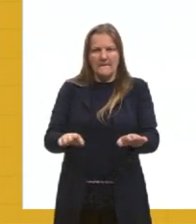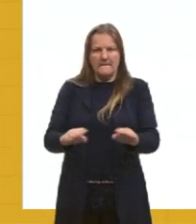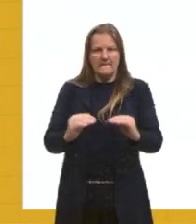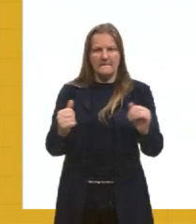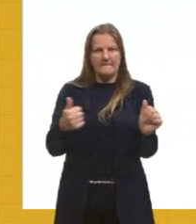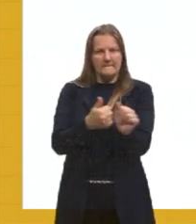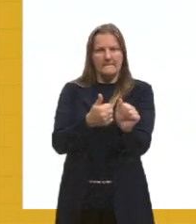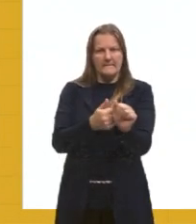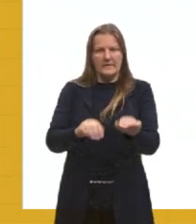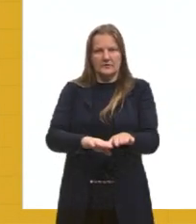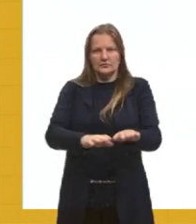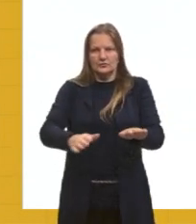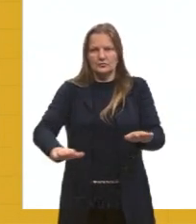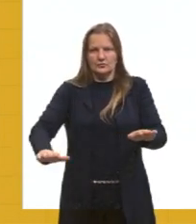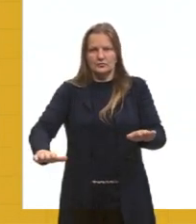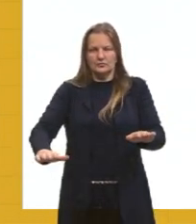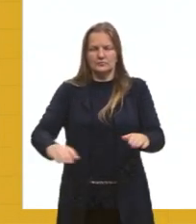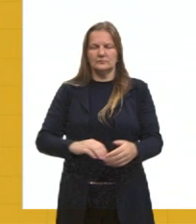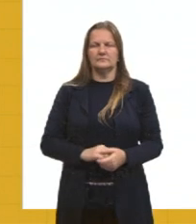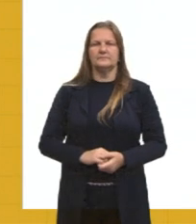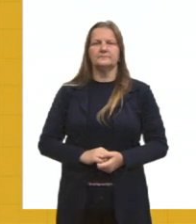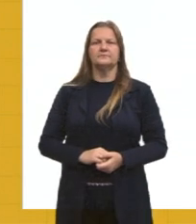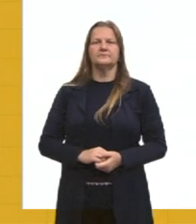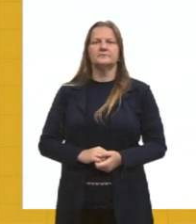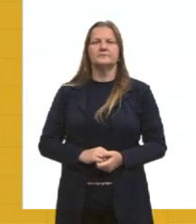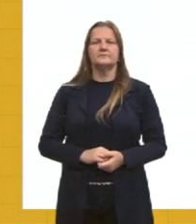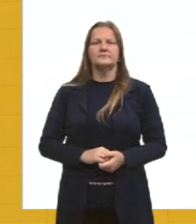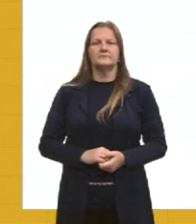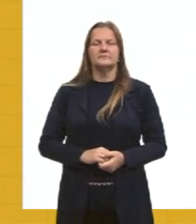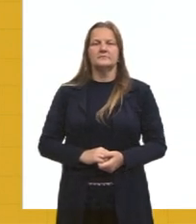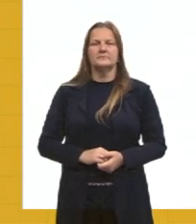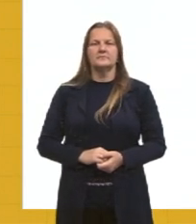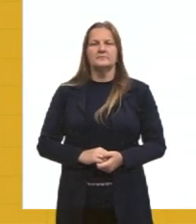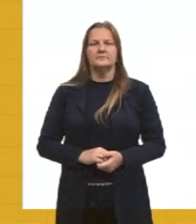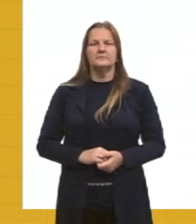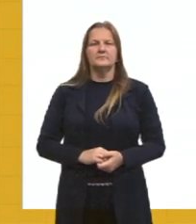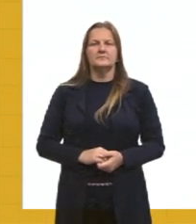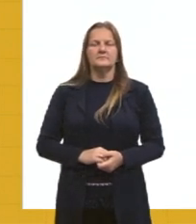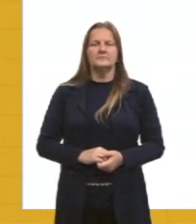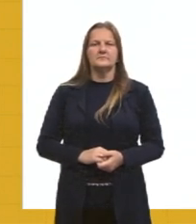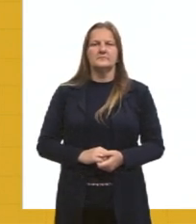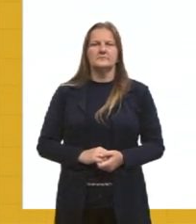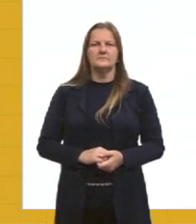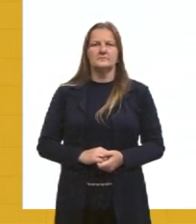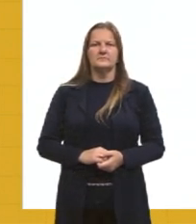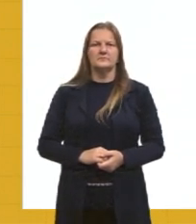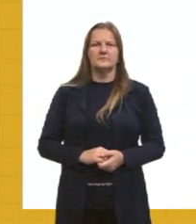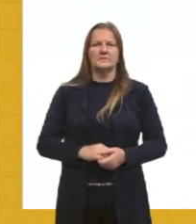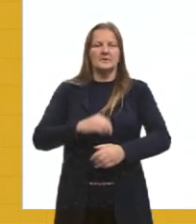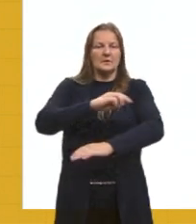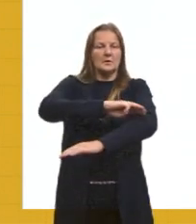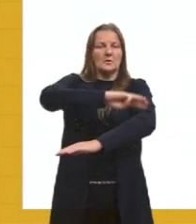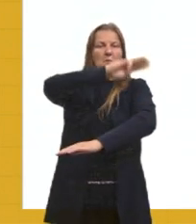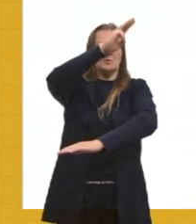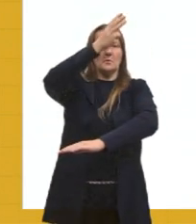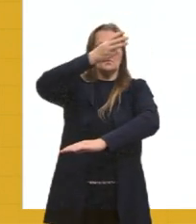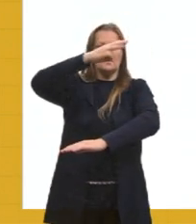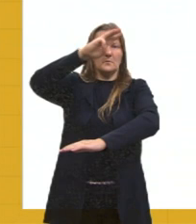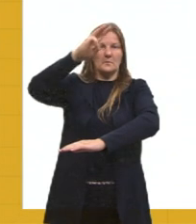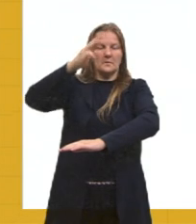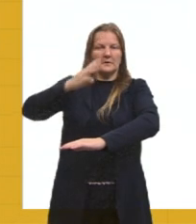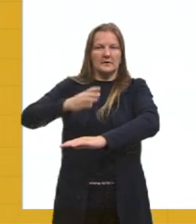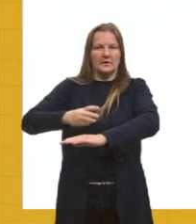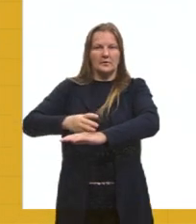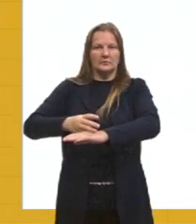local ali, tá? Agorizado. Então, nós vamos ter justamente a planície como sendo a planalto, planície e depressão, sendo os